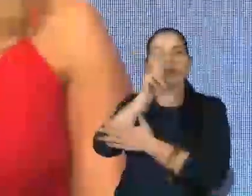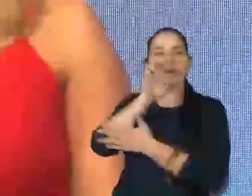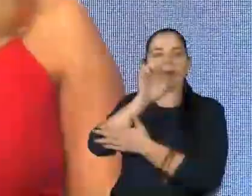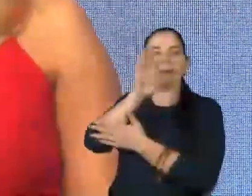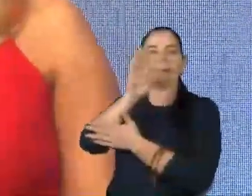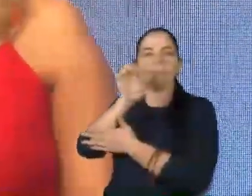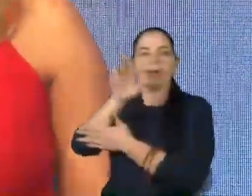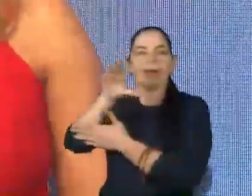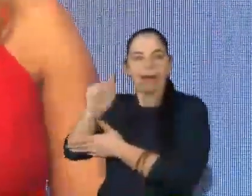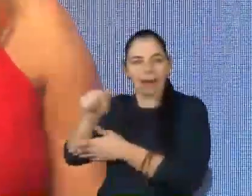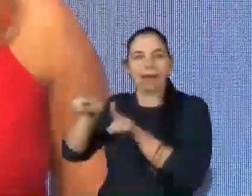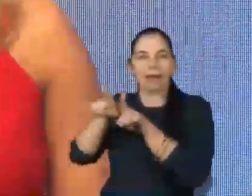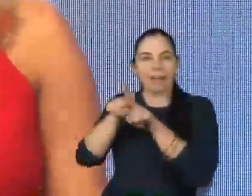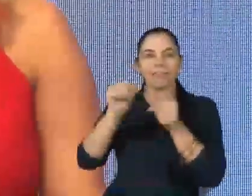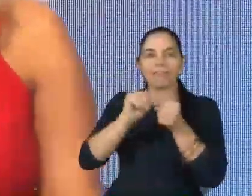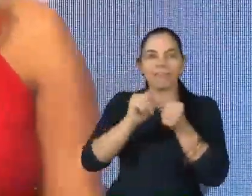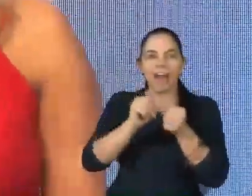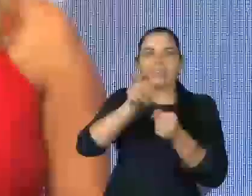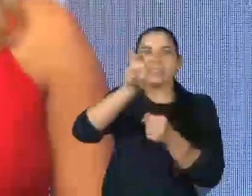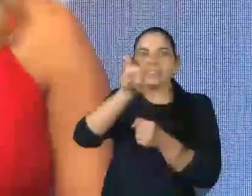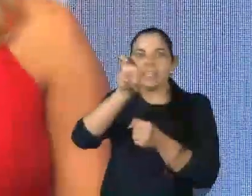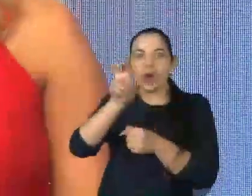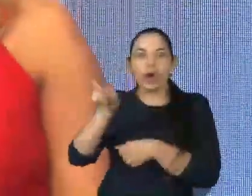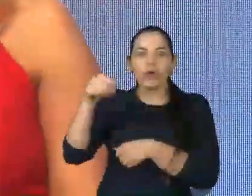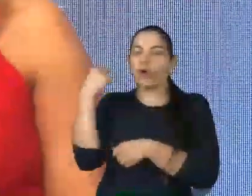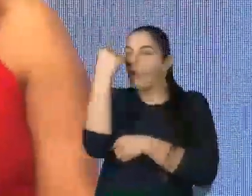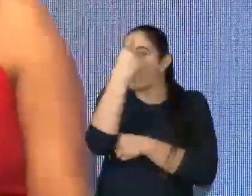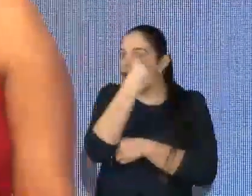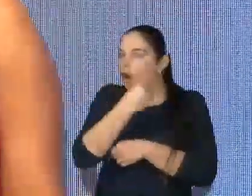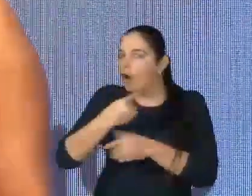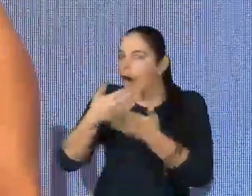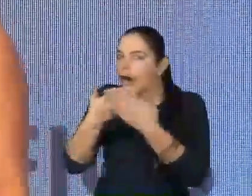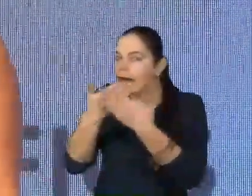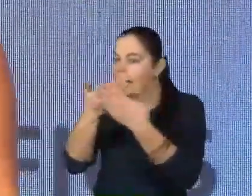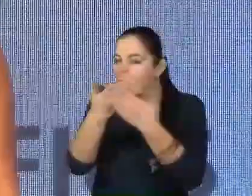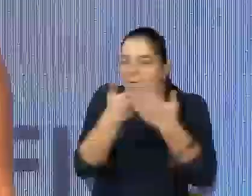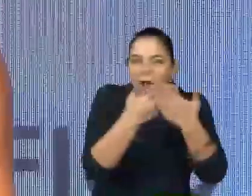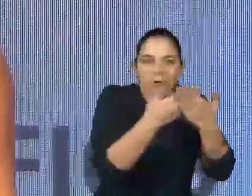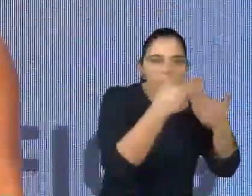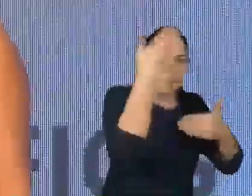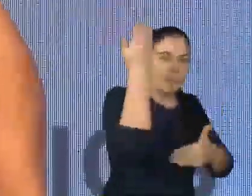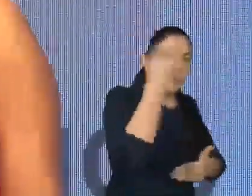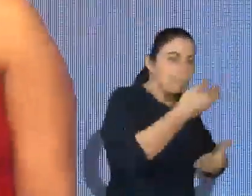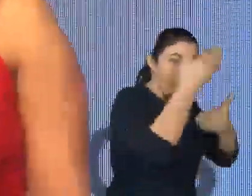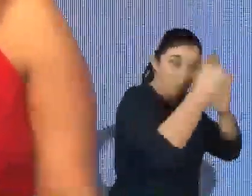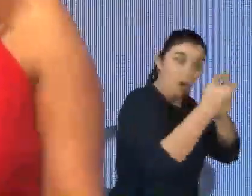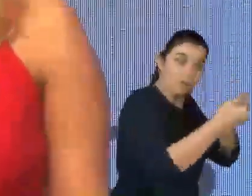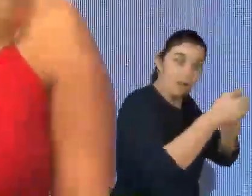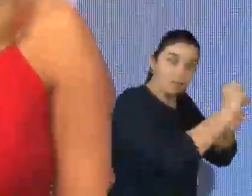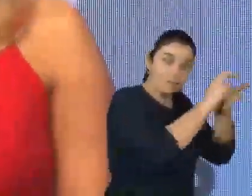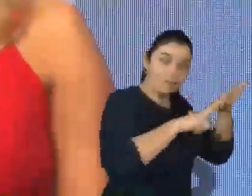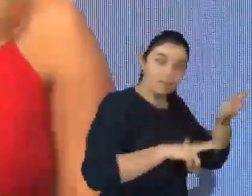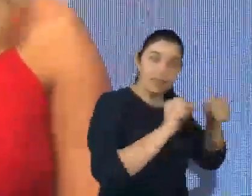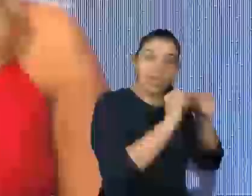uma menina maravilhosa que está maratonando cinco horas de aula, que tem feito provas avaliativas no Google Forms e que me